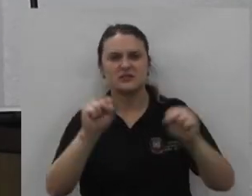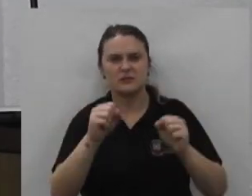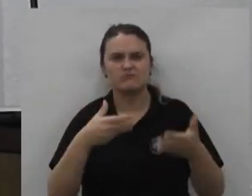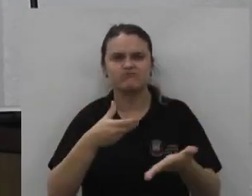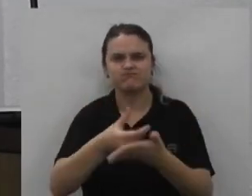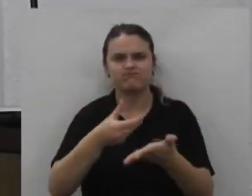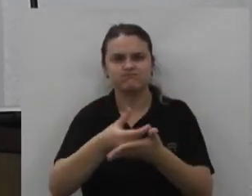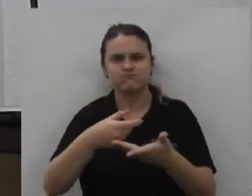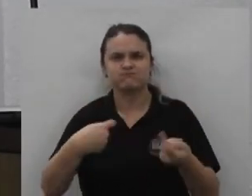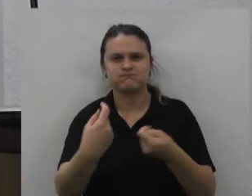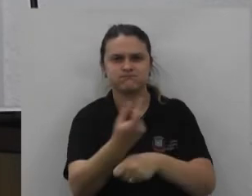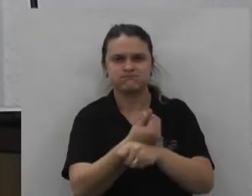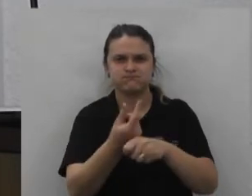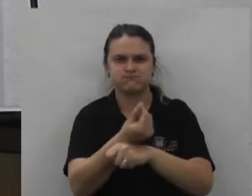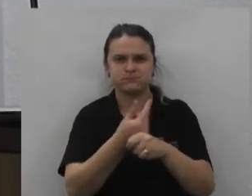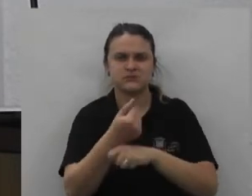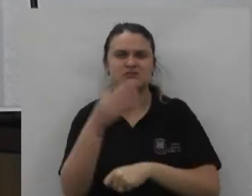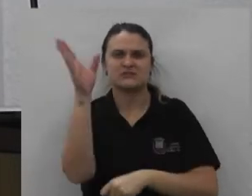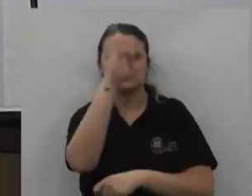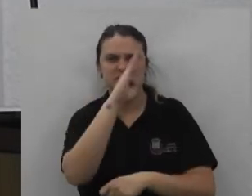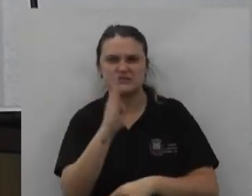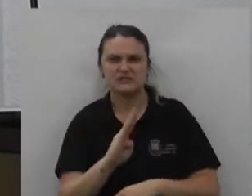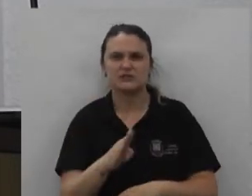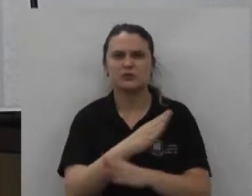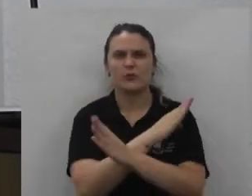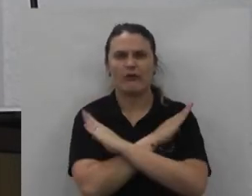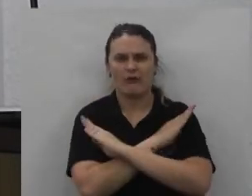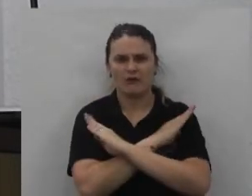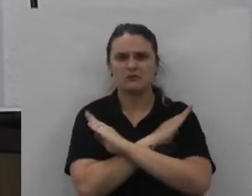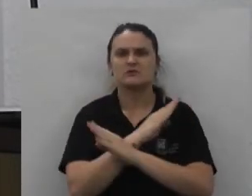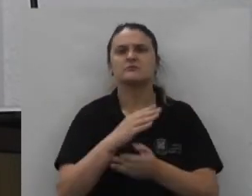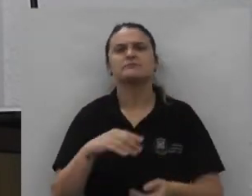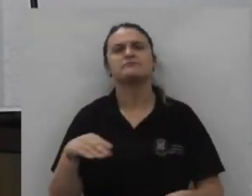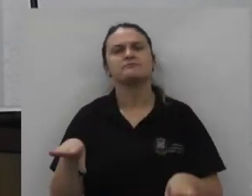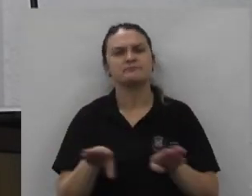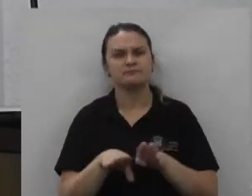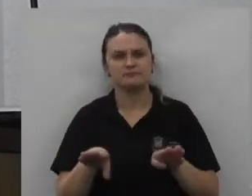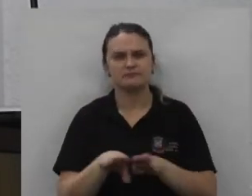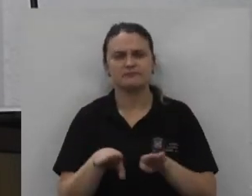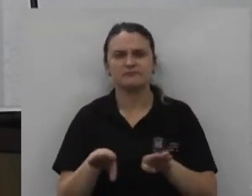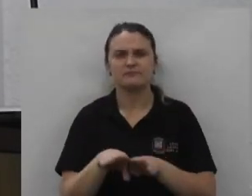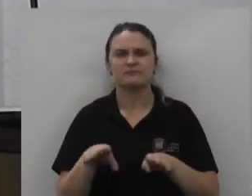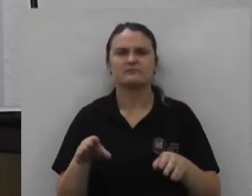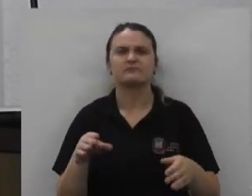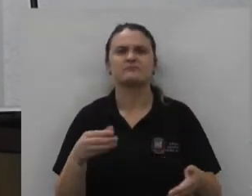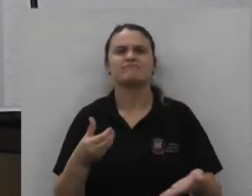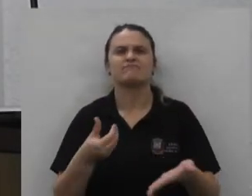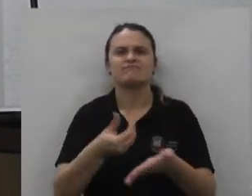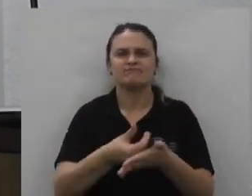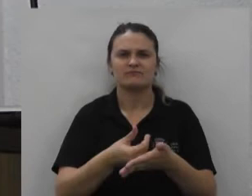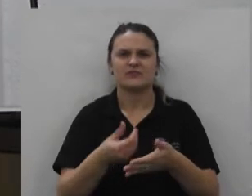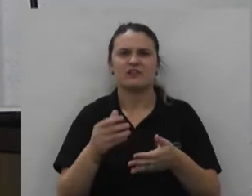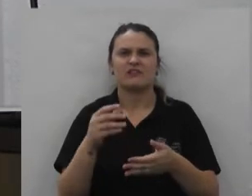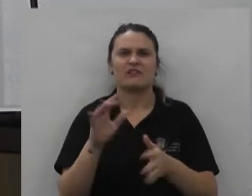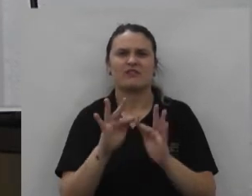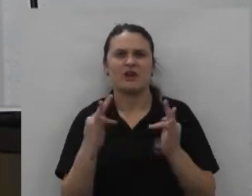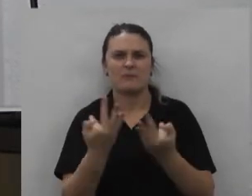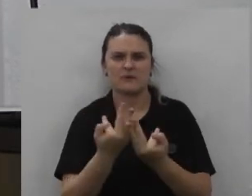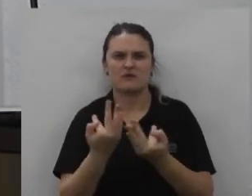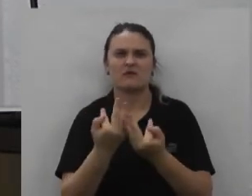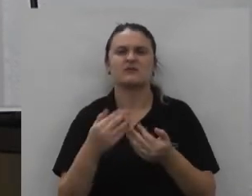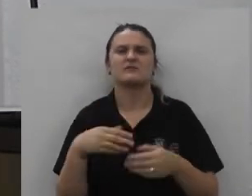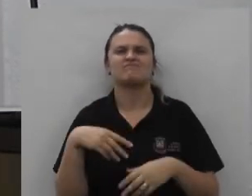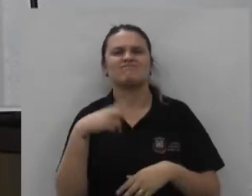de verbas de financiamento do Banco do Brasil da Caixa Econômica da Bolsa Família as